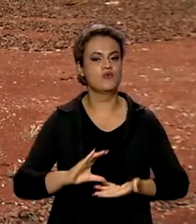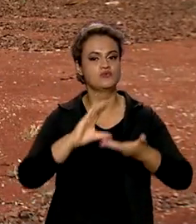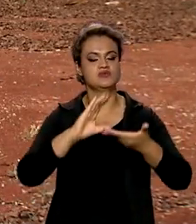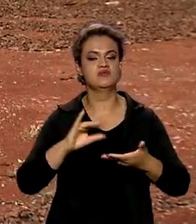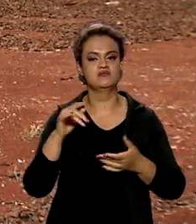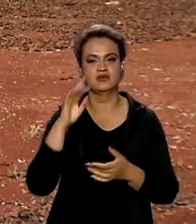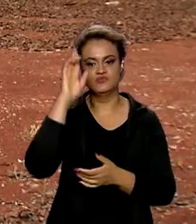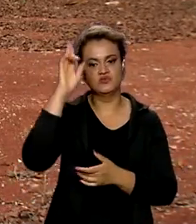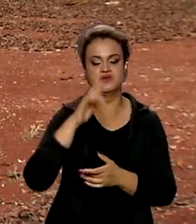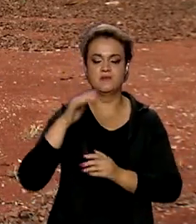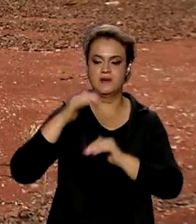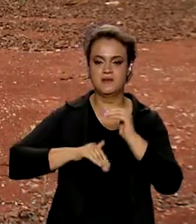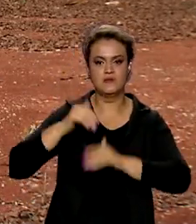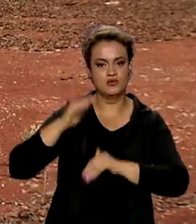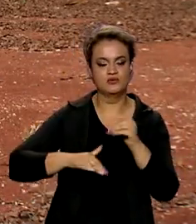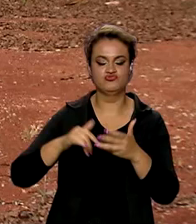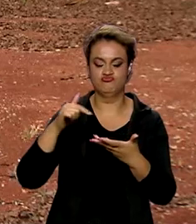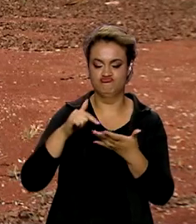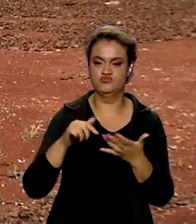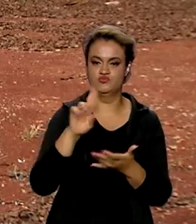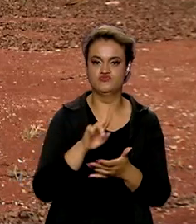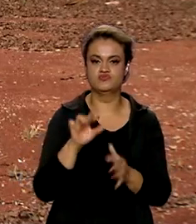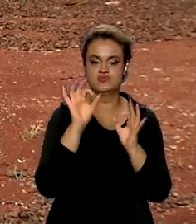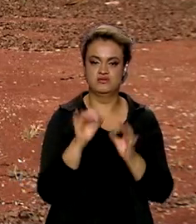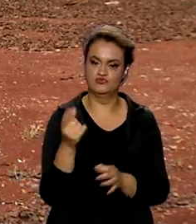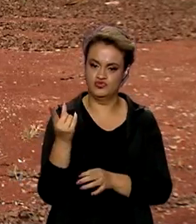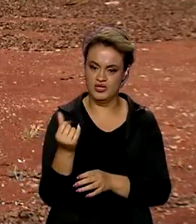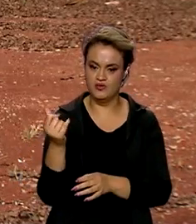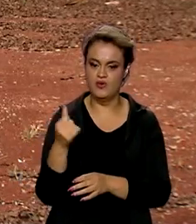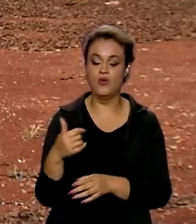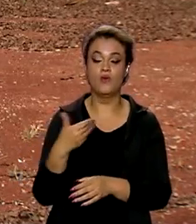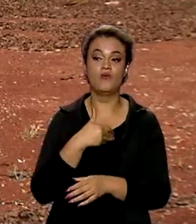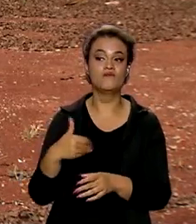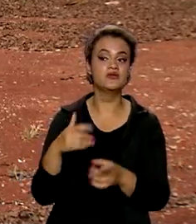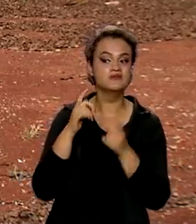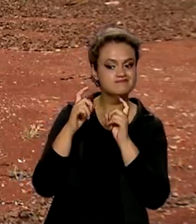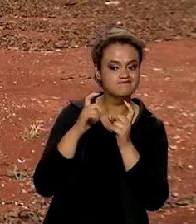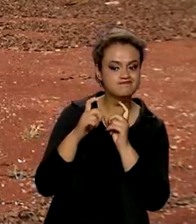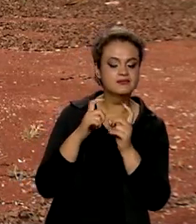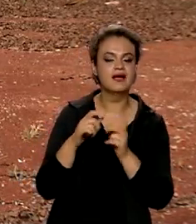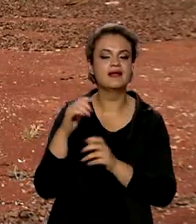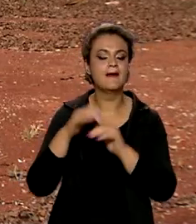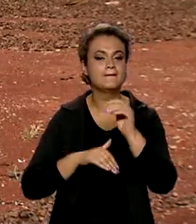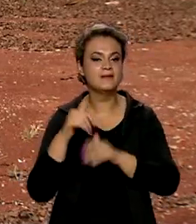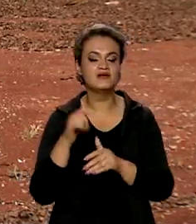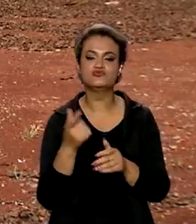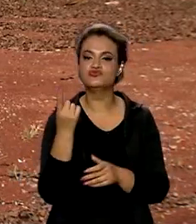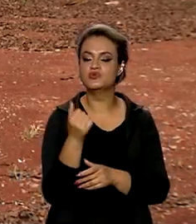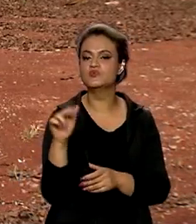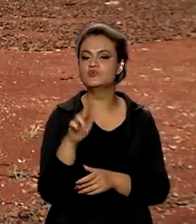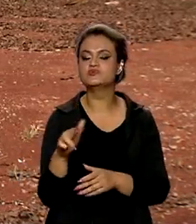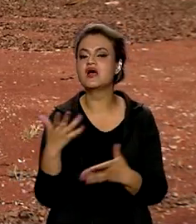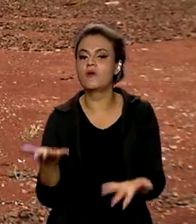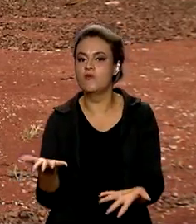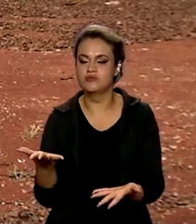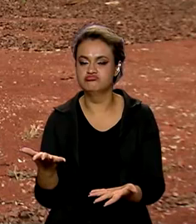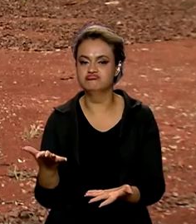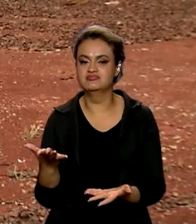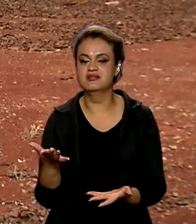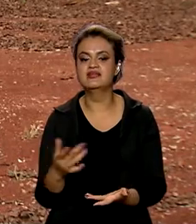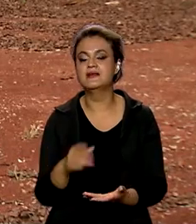responsável pela aplicação dos recursos. Agora, que o governo discute é como aplicar os recursos e, principalmente,